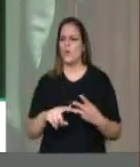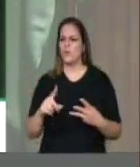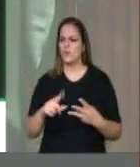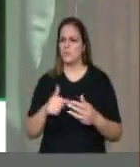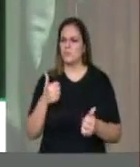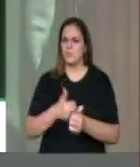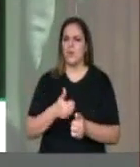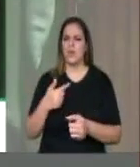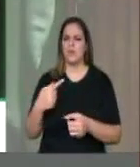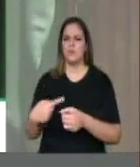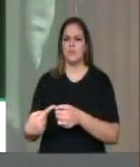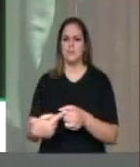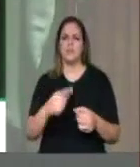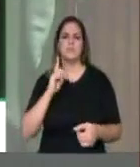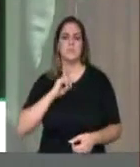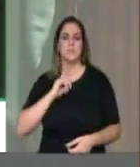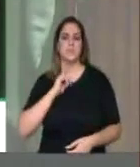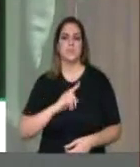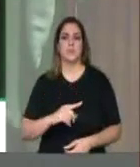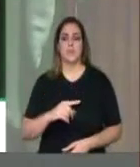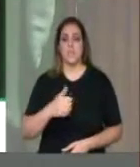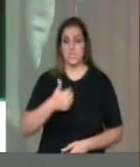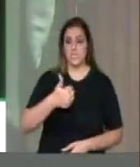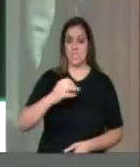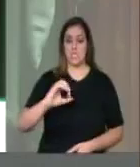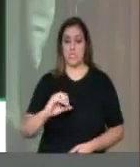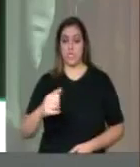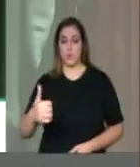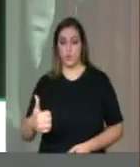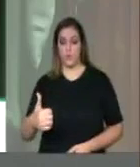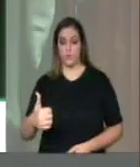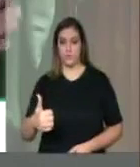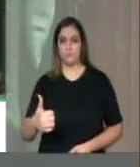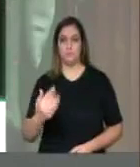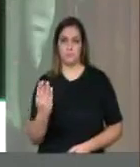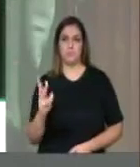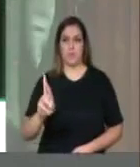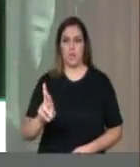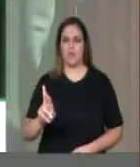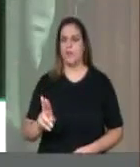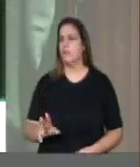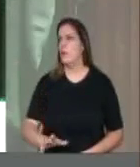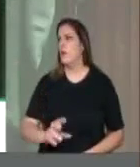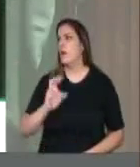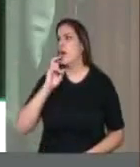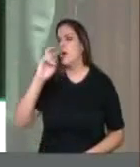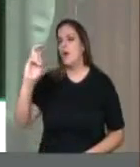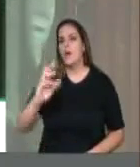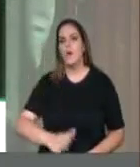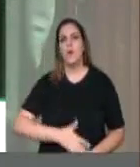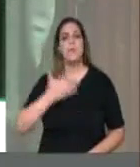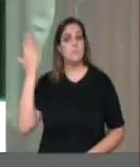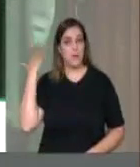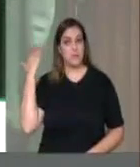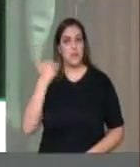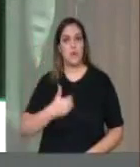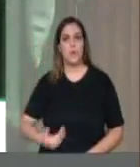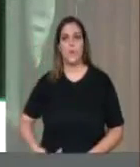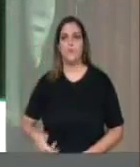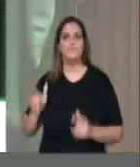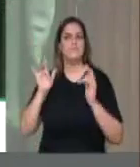Triângulo Mineiro. A BR-101, quase que um escândalo, um crime que foi feito no governo passado.